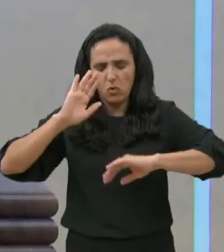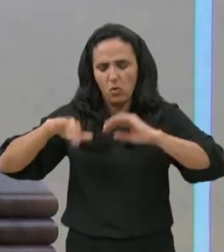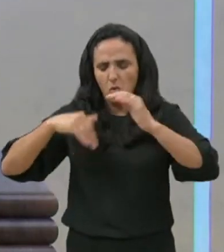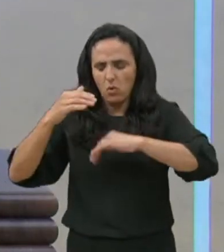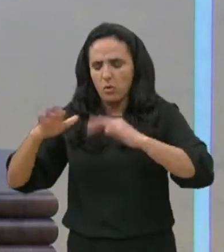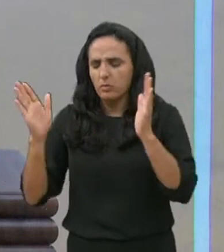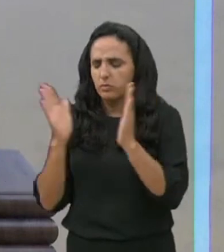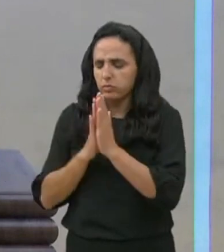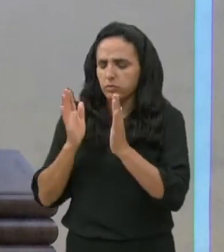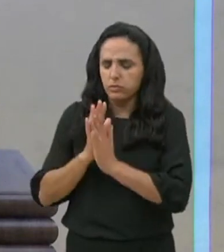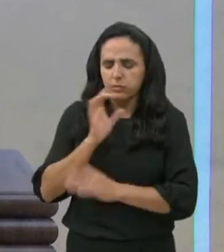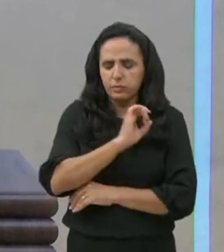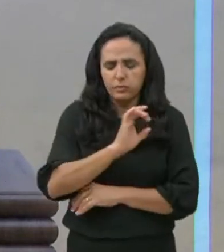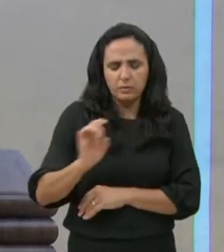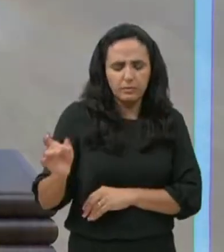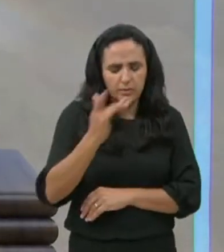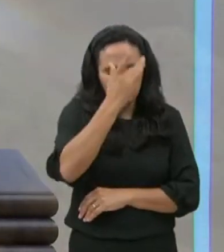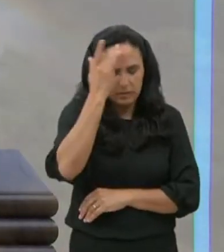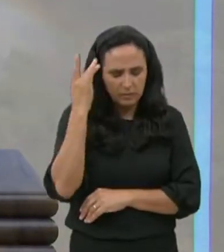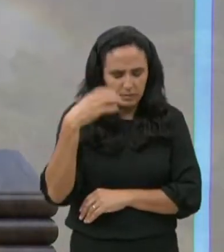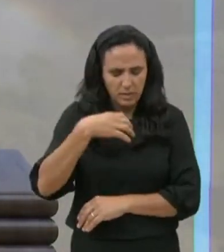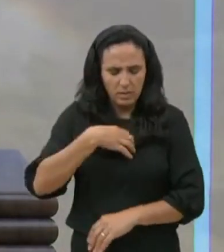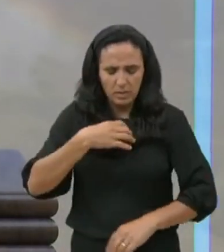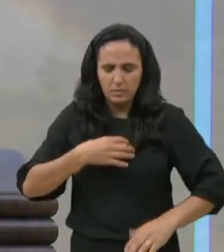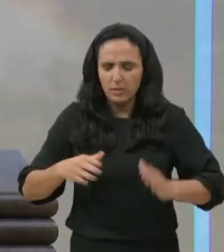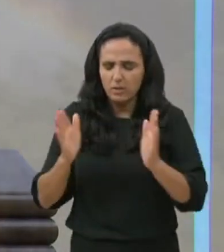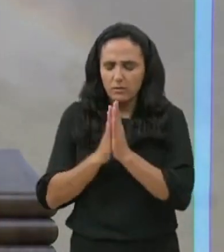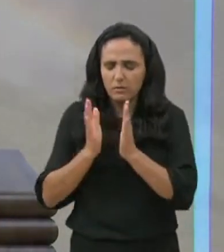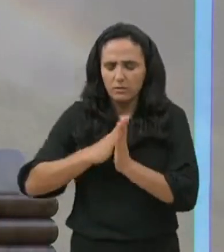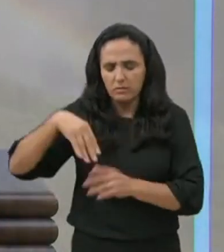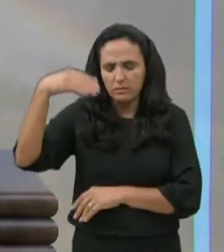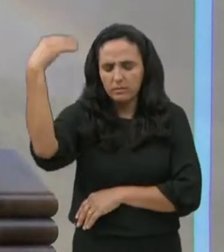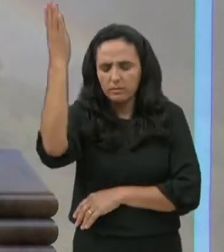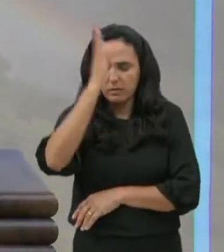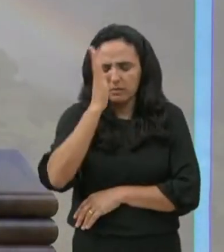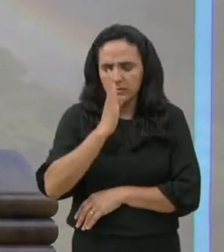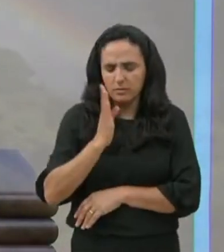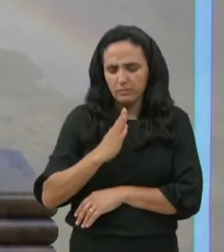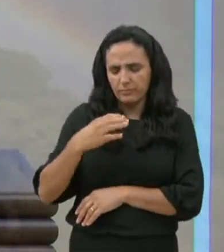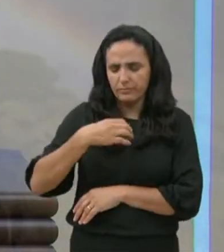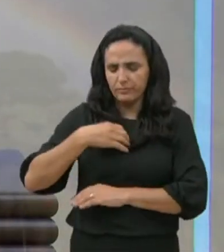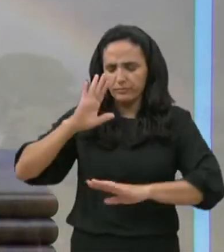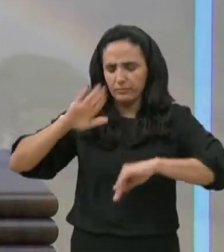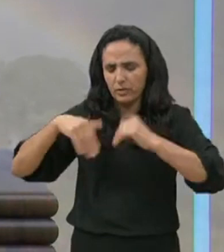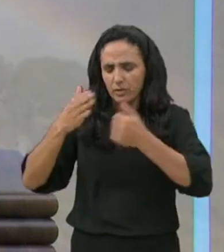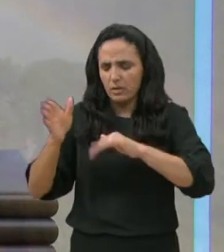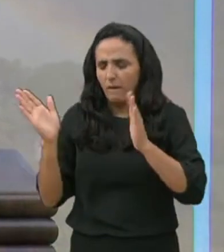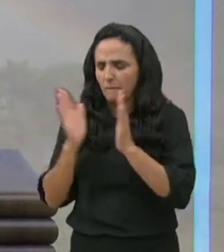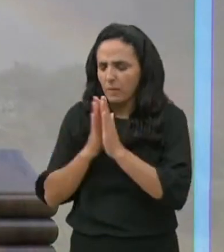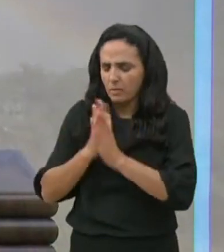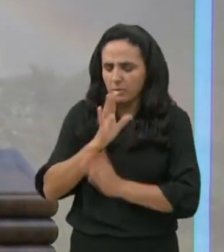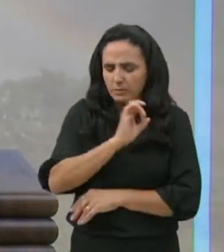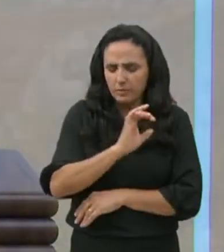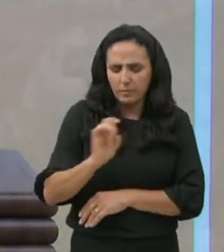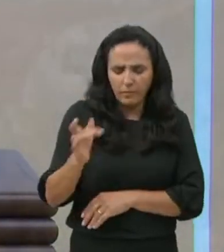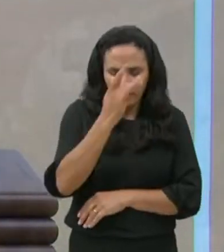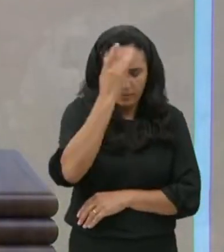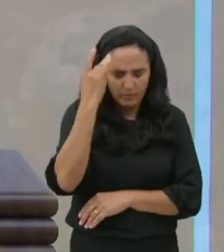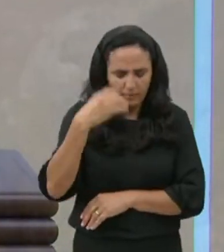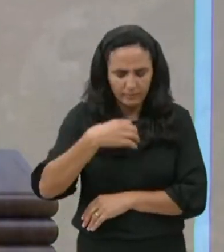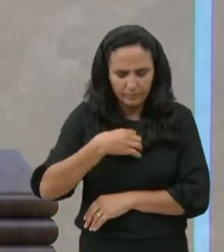nossa nação, o Brasil, o Brasil Te pertence, Senhor, o Brasil é Teu, o Brasil é de Jesus,